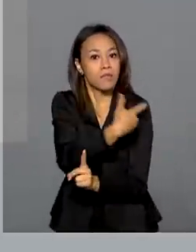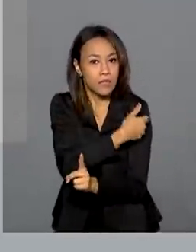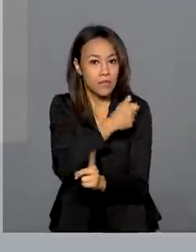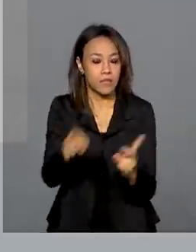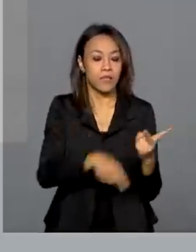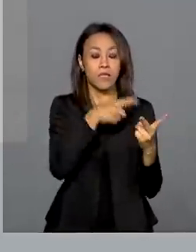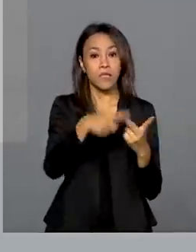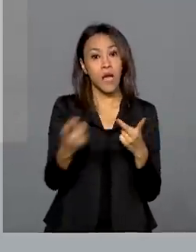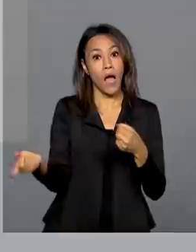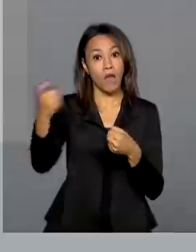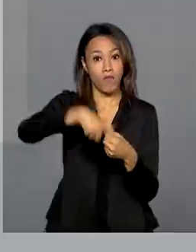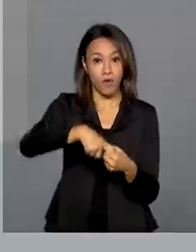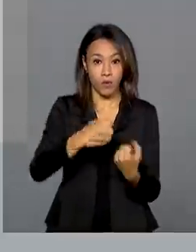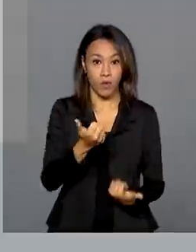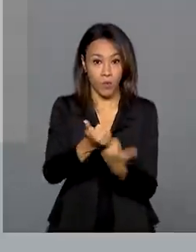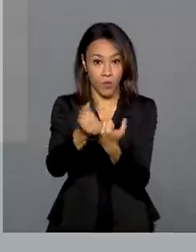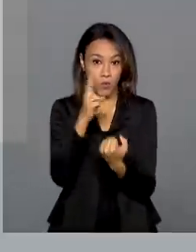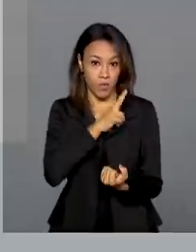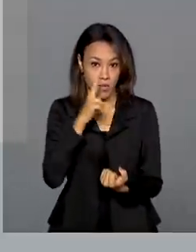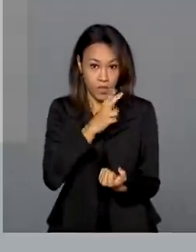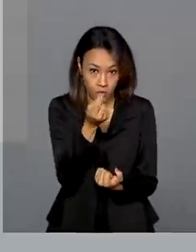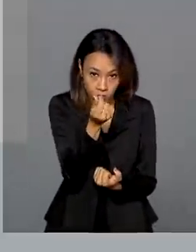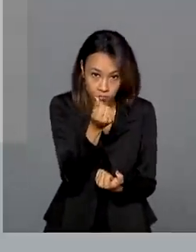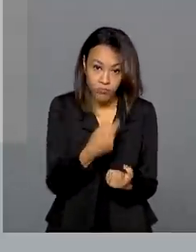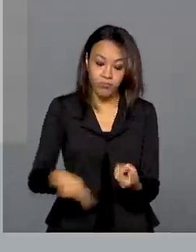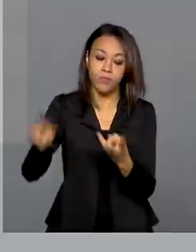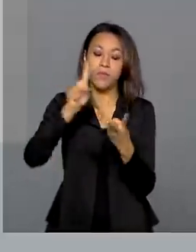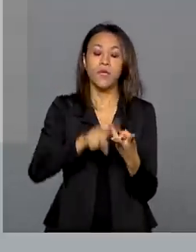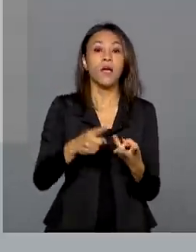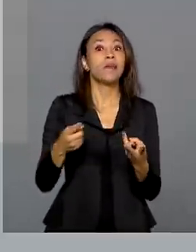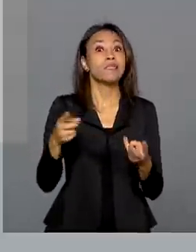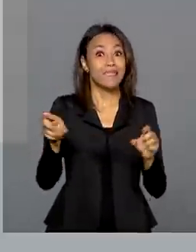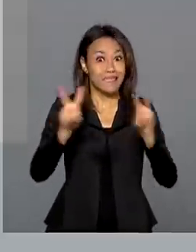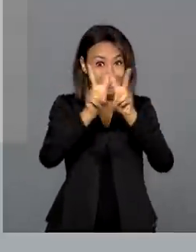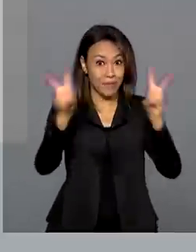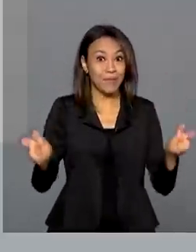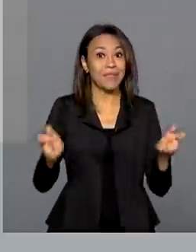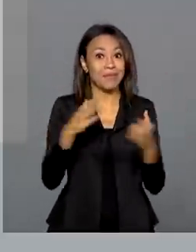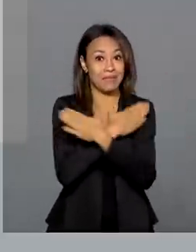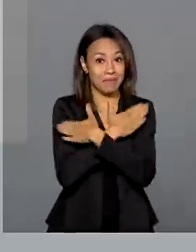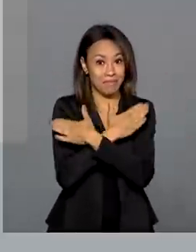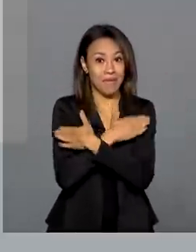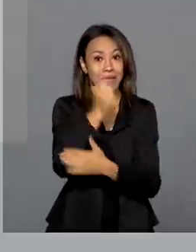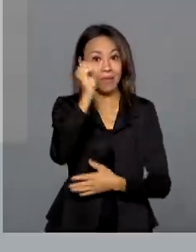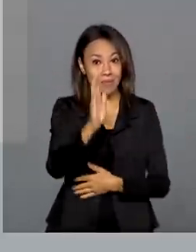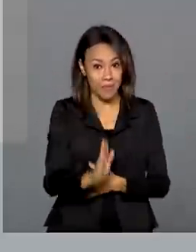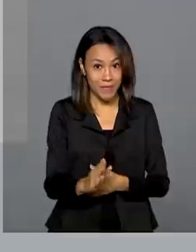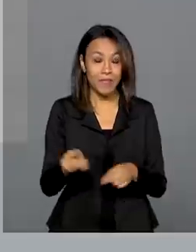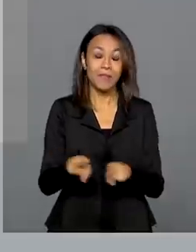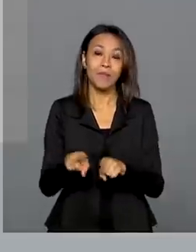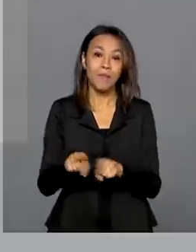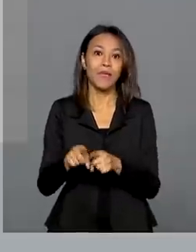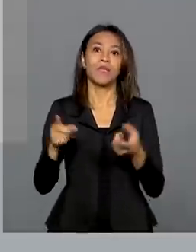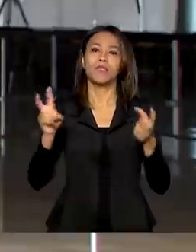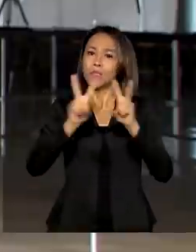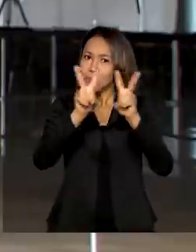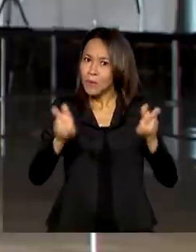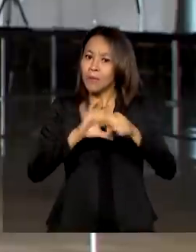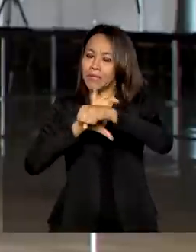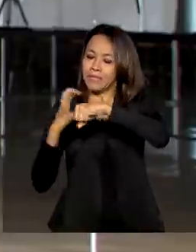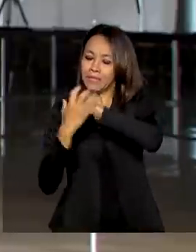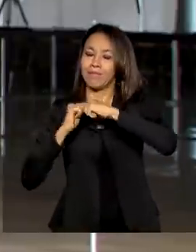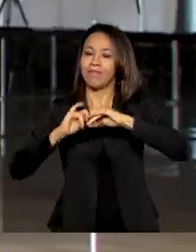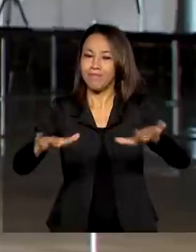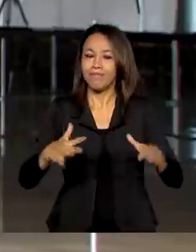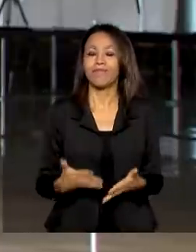volta do auxílio emergencial, a situação do emprego no país e a situação geral da pandemia. É importante lembrar que o